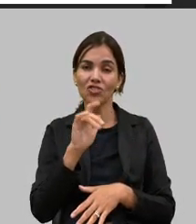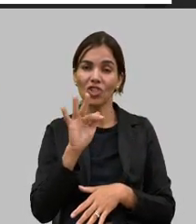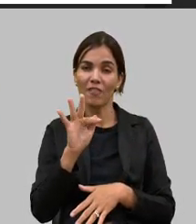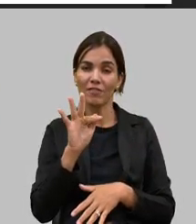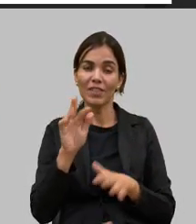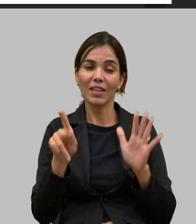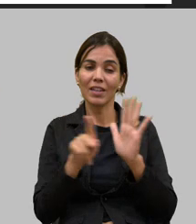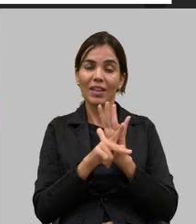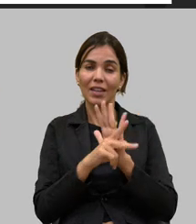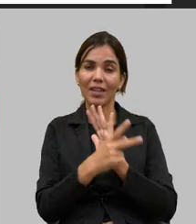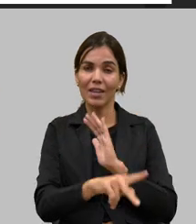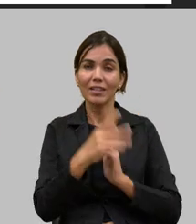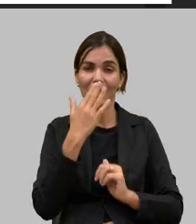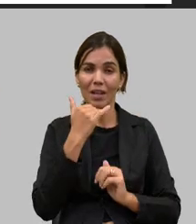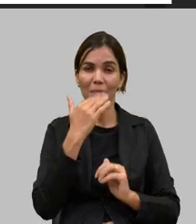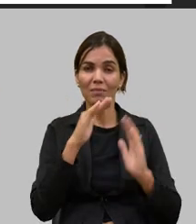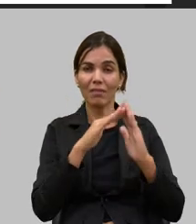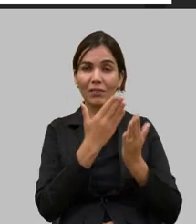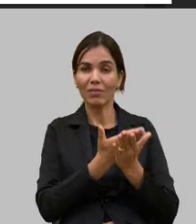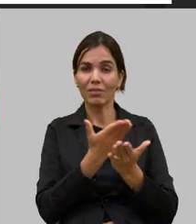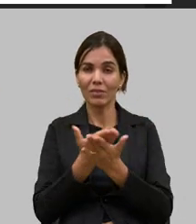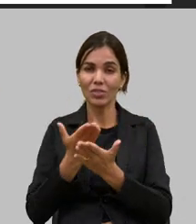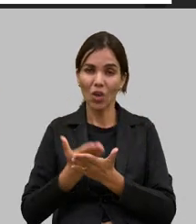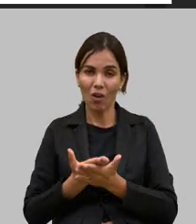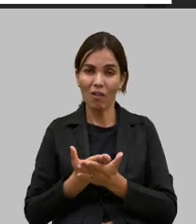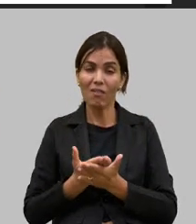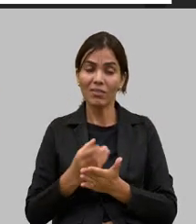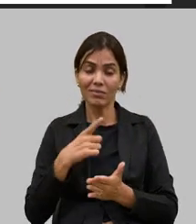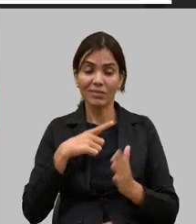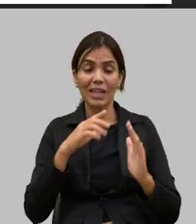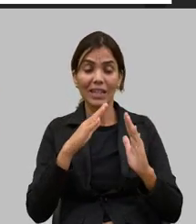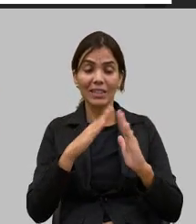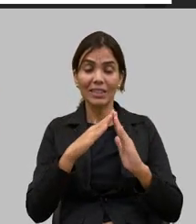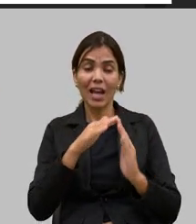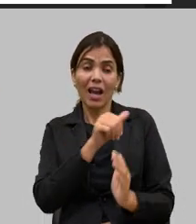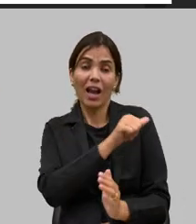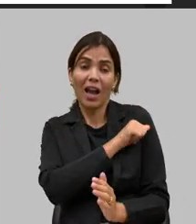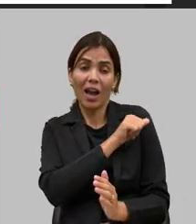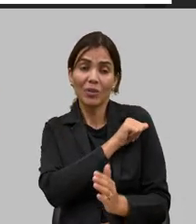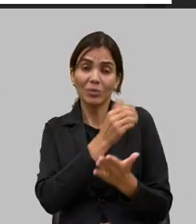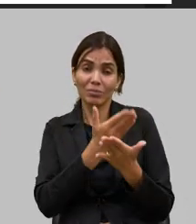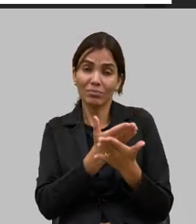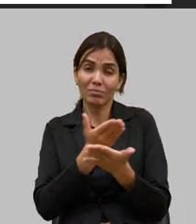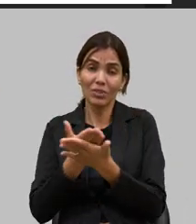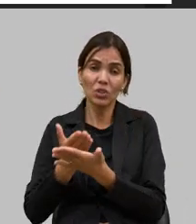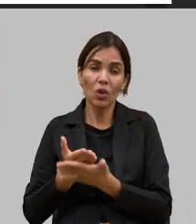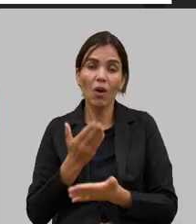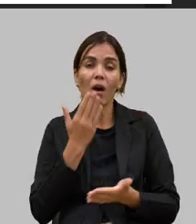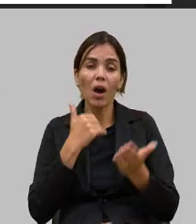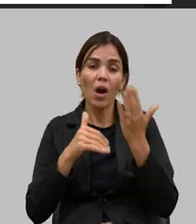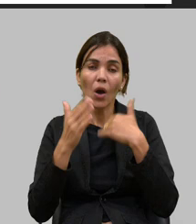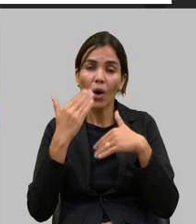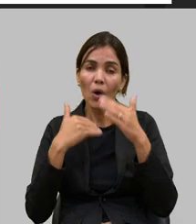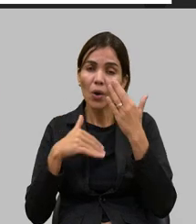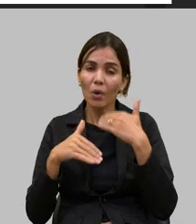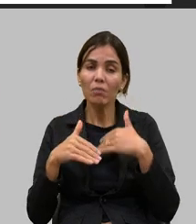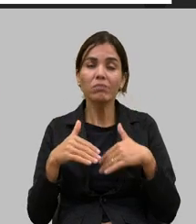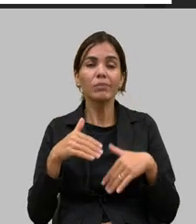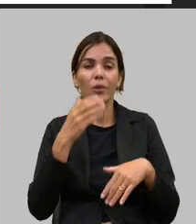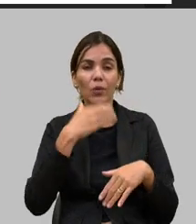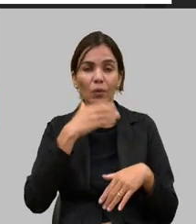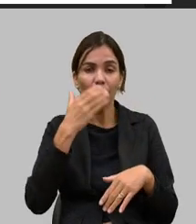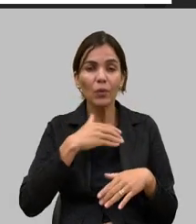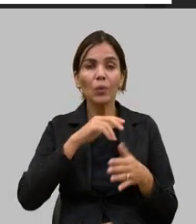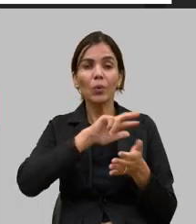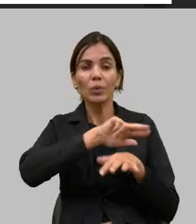sul de Minas frutas vermelhas que nós estamos produzindo na agricultura familiar fazendo parte da mesa na alimentação desses alunos